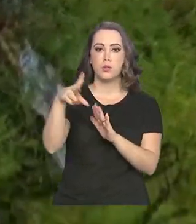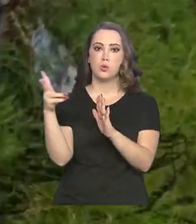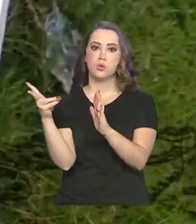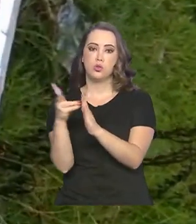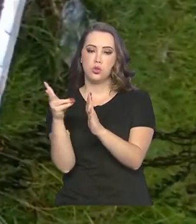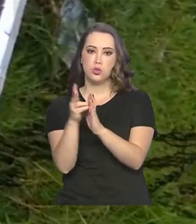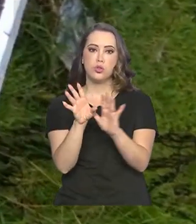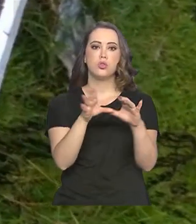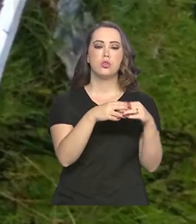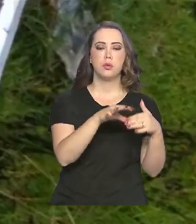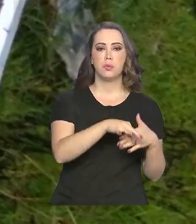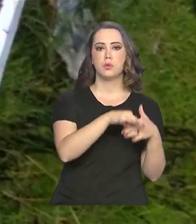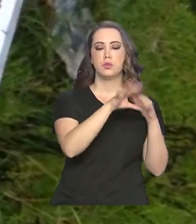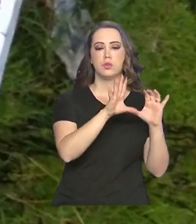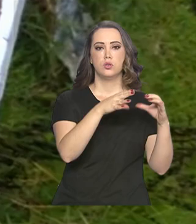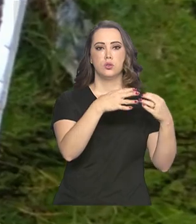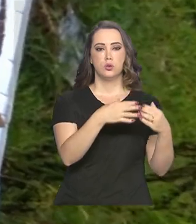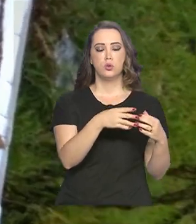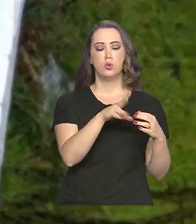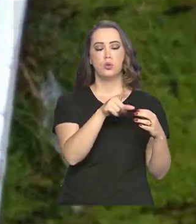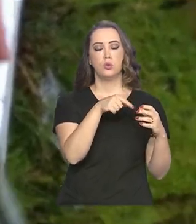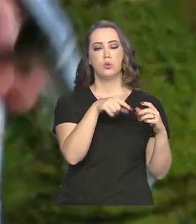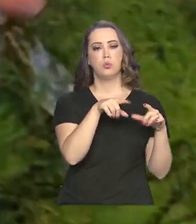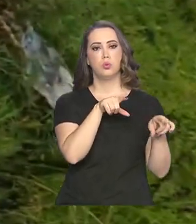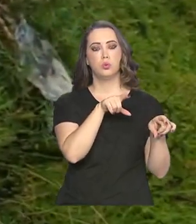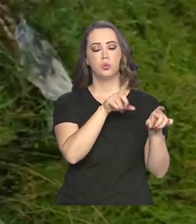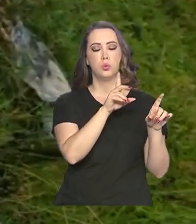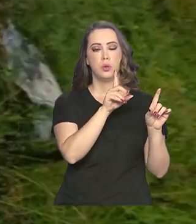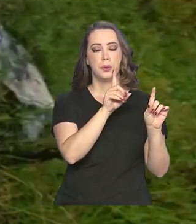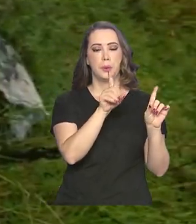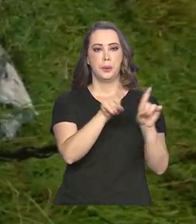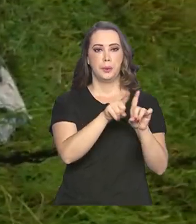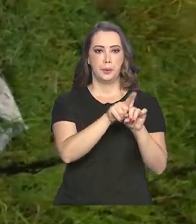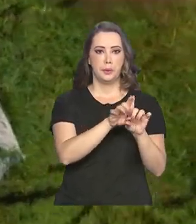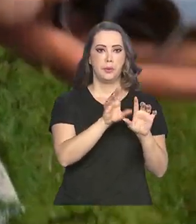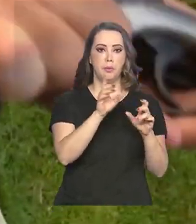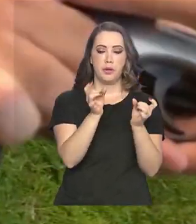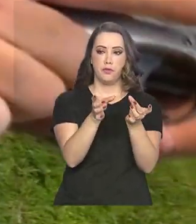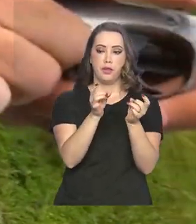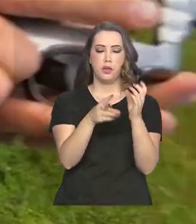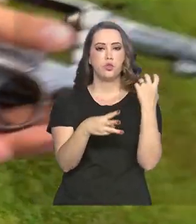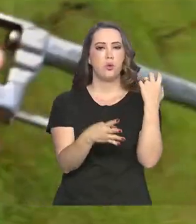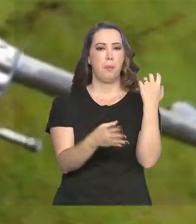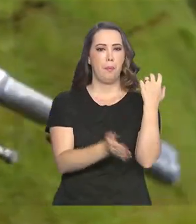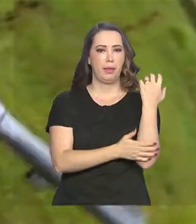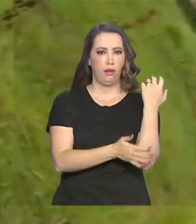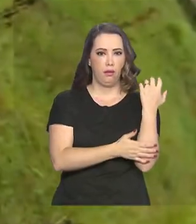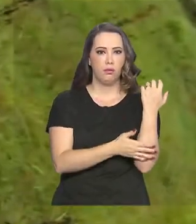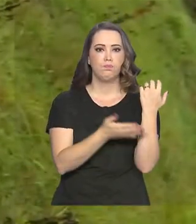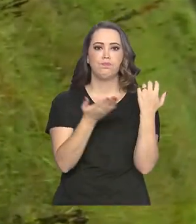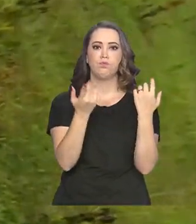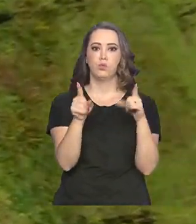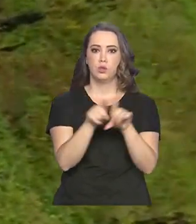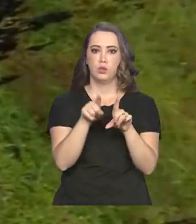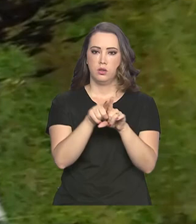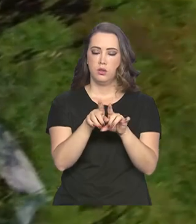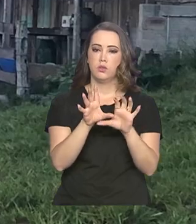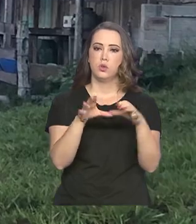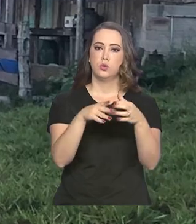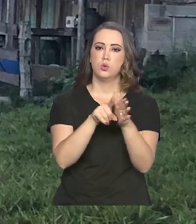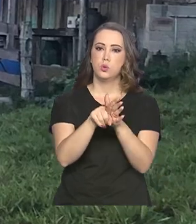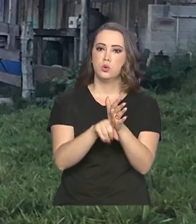Uma propriedade rural adquirida com a venda ilegal da madeira também foi apreendida. A investigação, coordenada pela FUNAI,